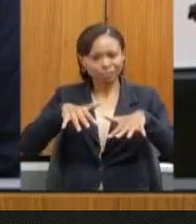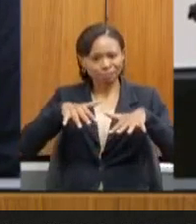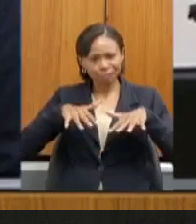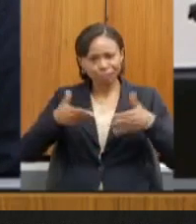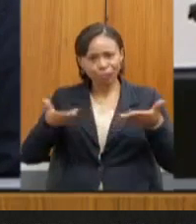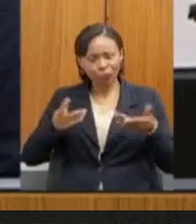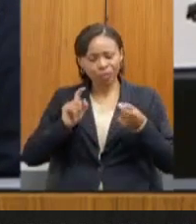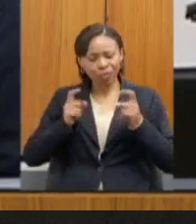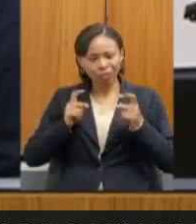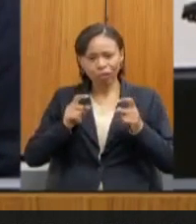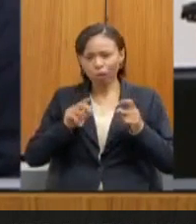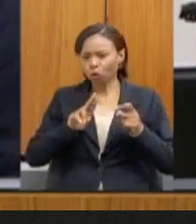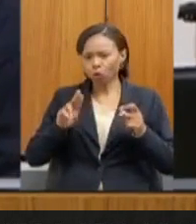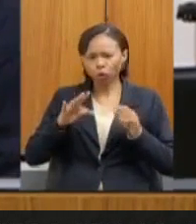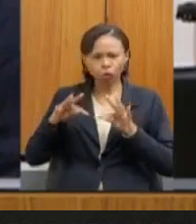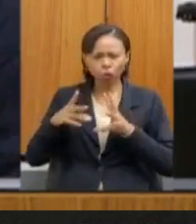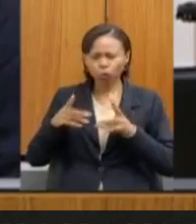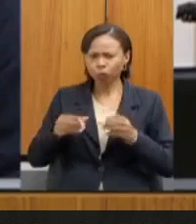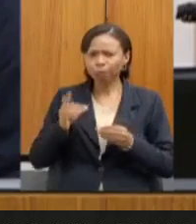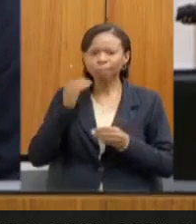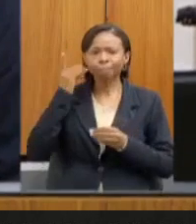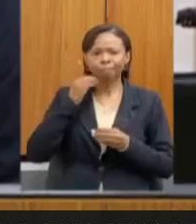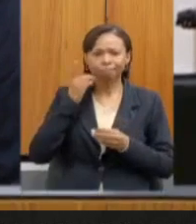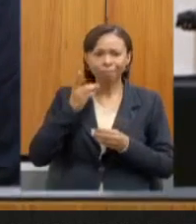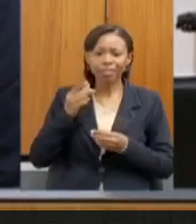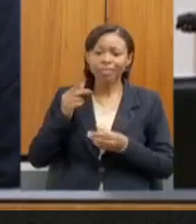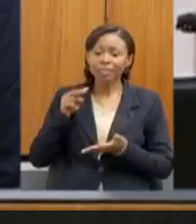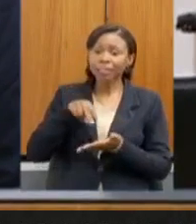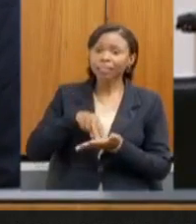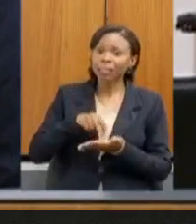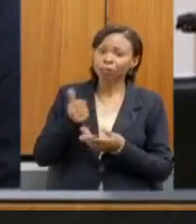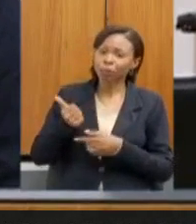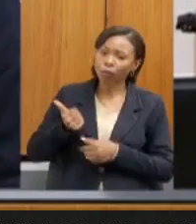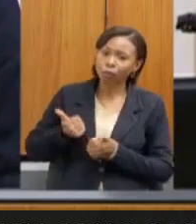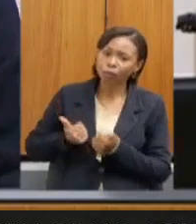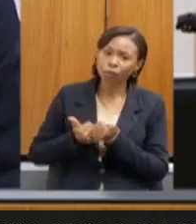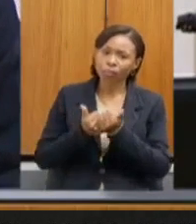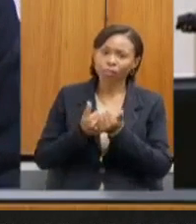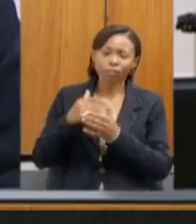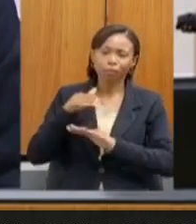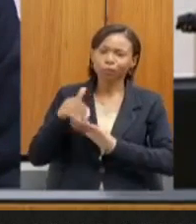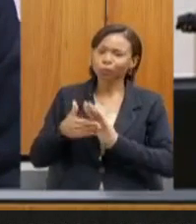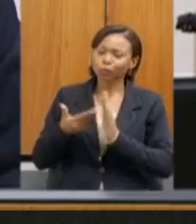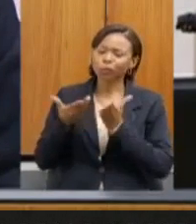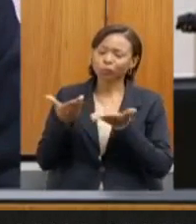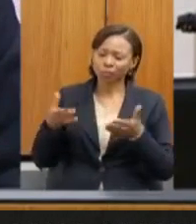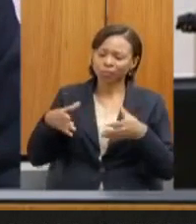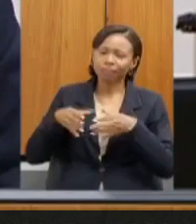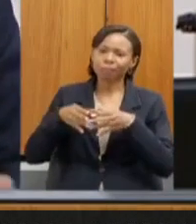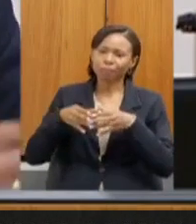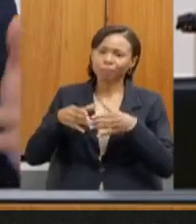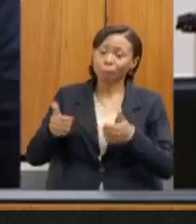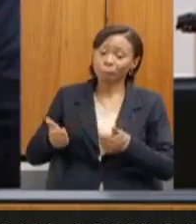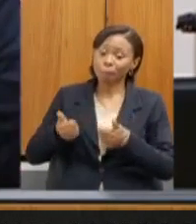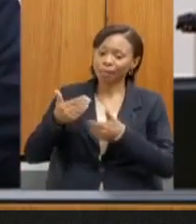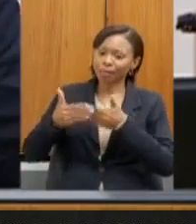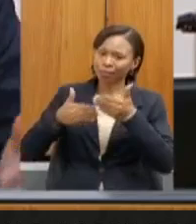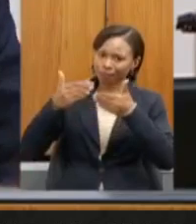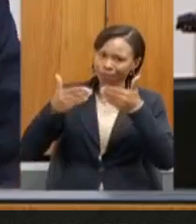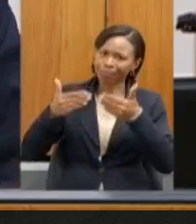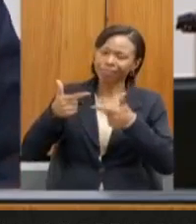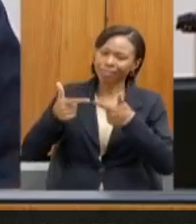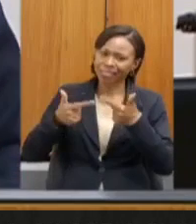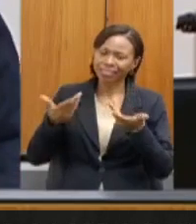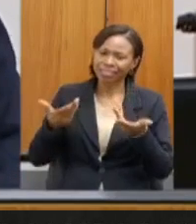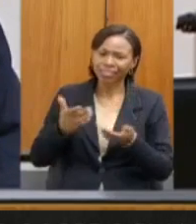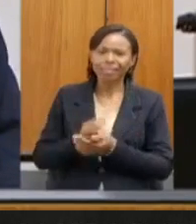todos os deputados, estão aqui à disposição para auxiliar toda essa equipe para desempenhar o melhor trabalho. E, volto a falar o